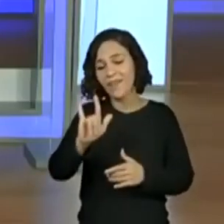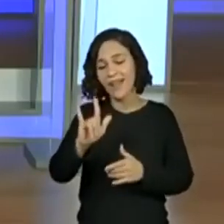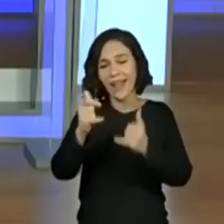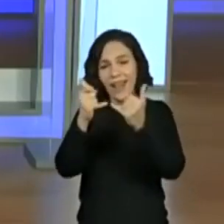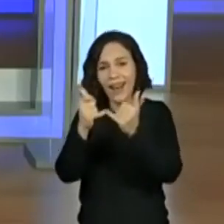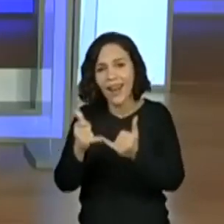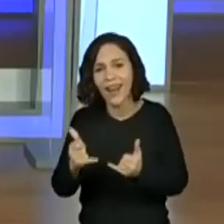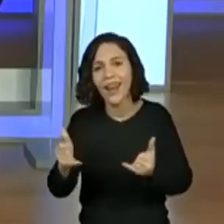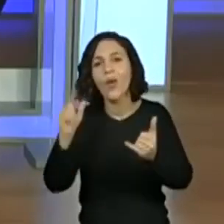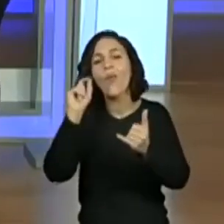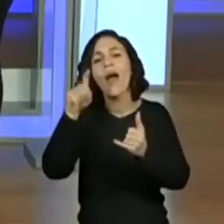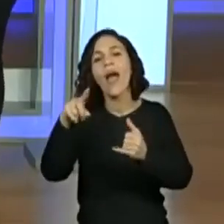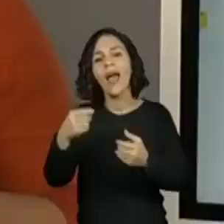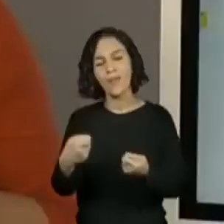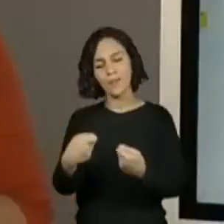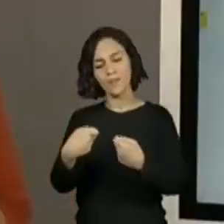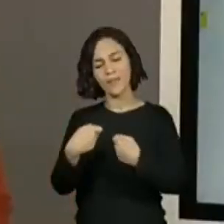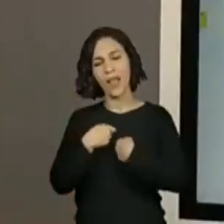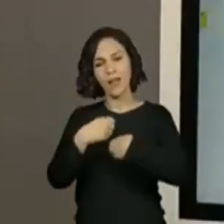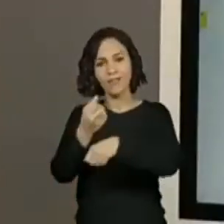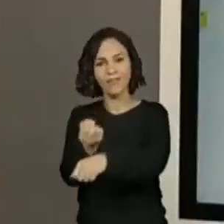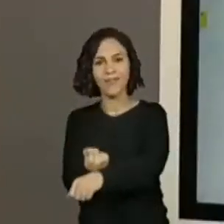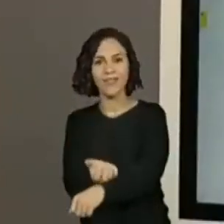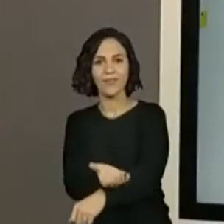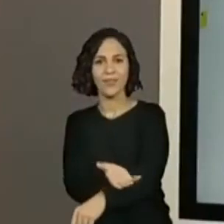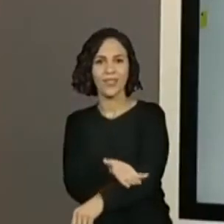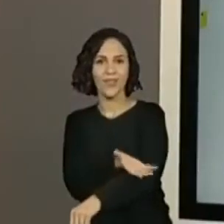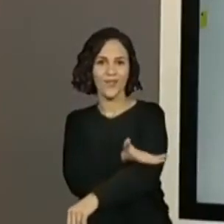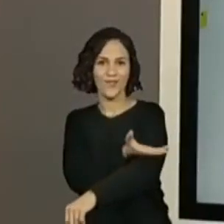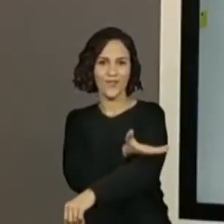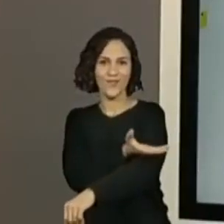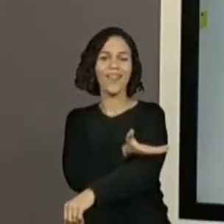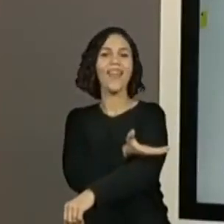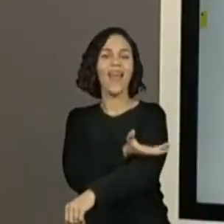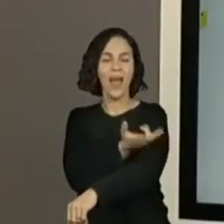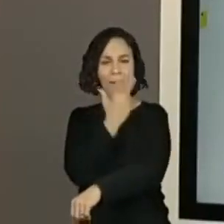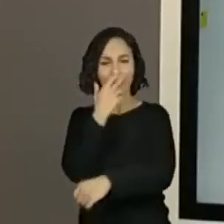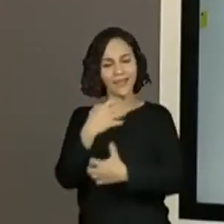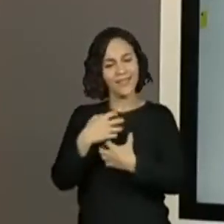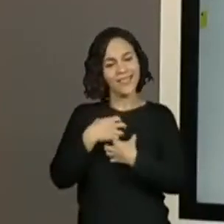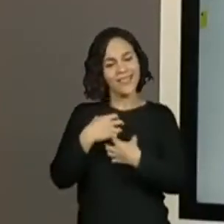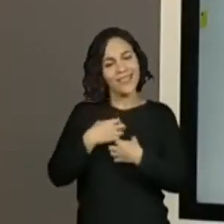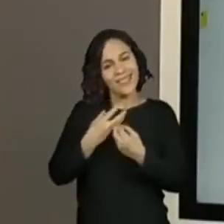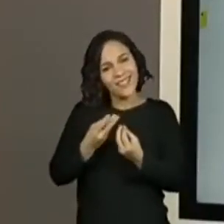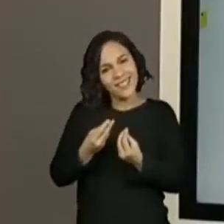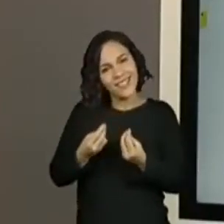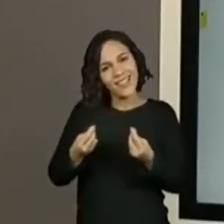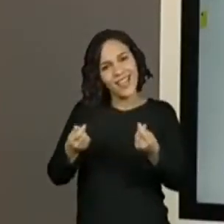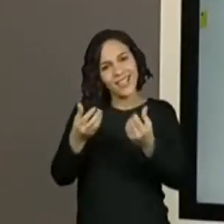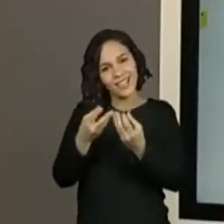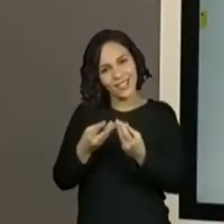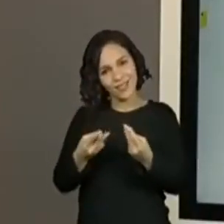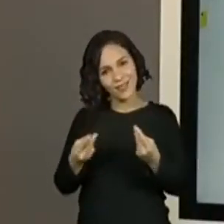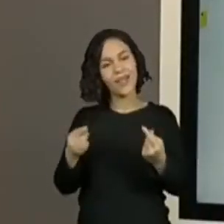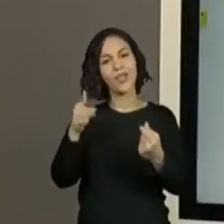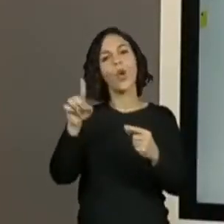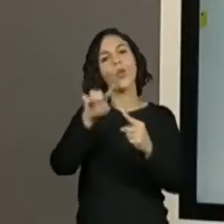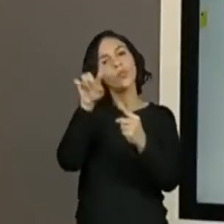emocionar. Ah, despertar sentimentos. É isso? Isso. Essas sensações.